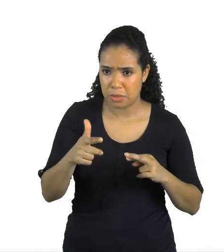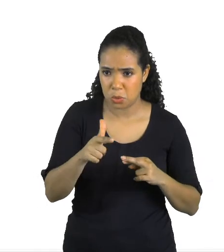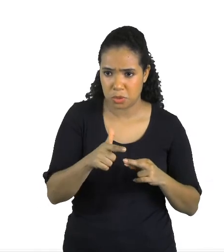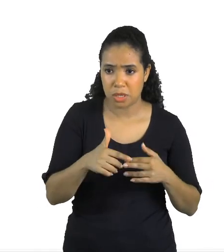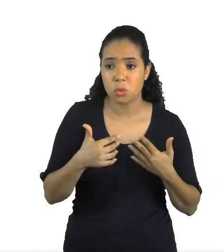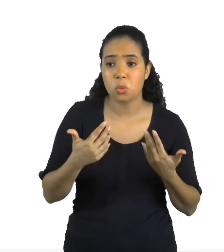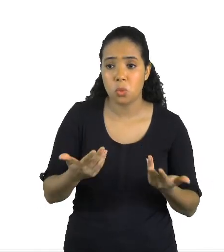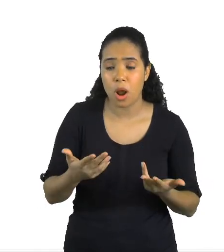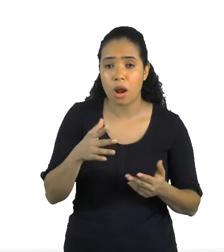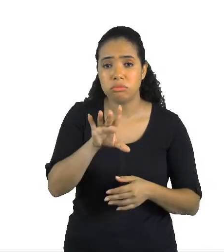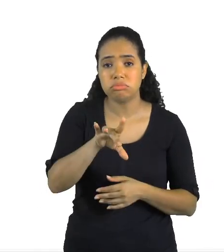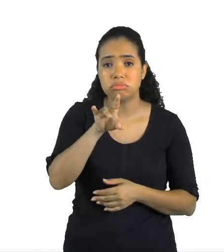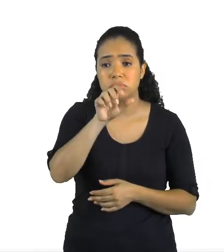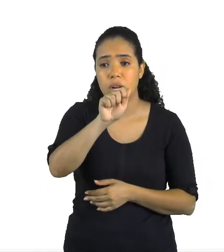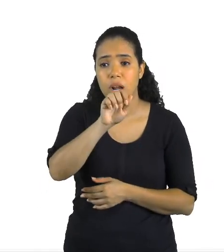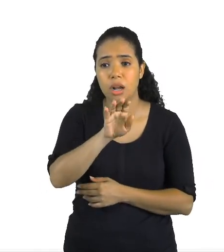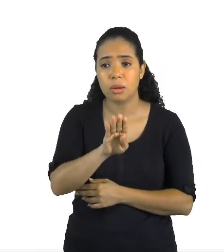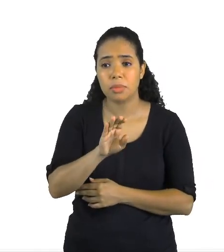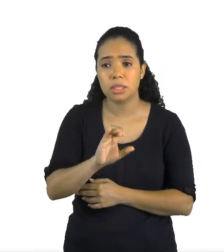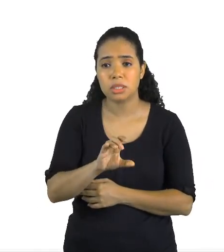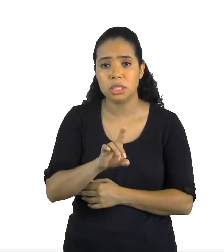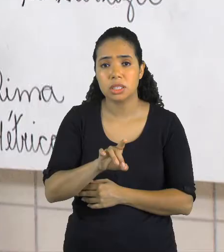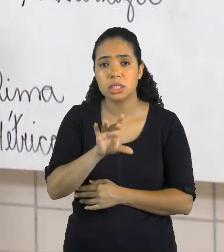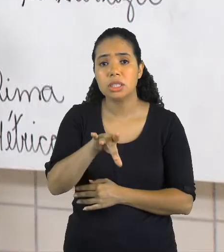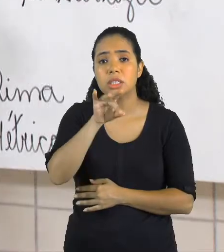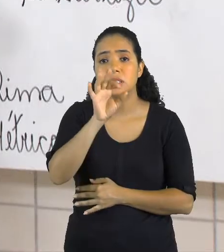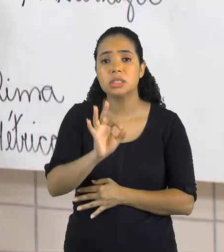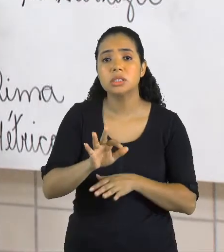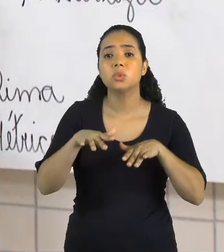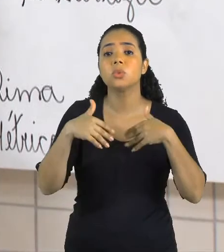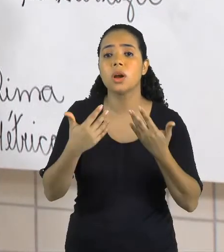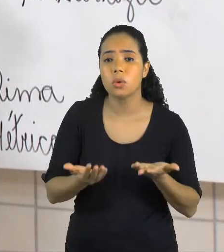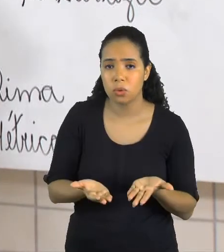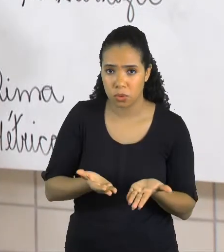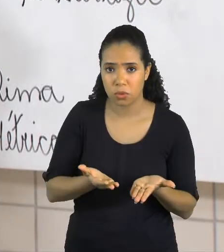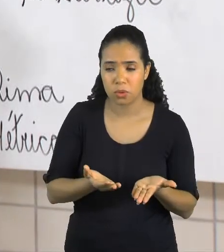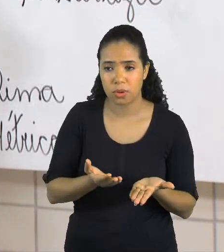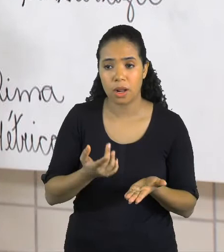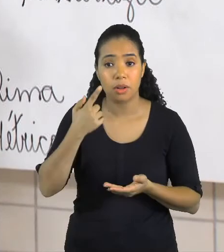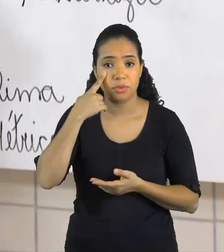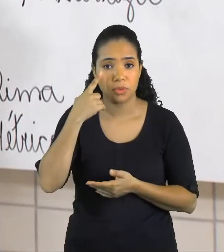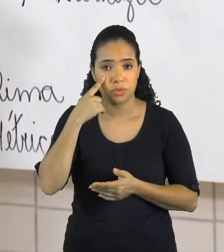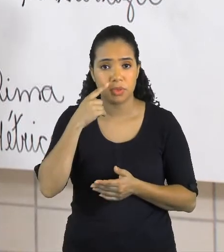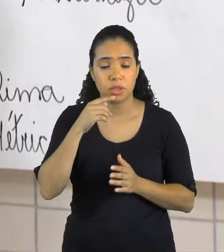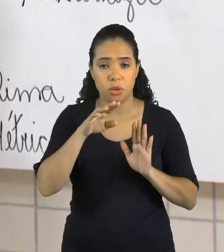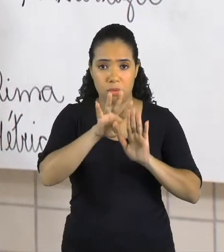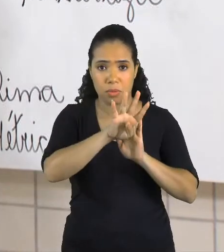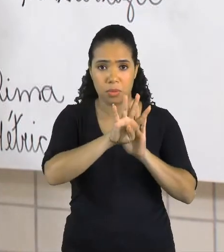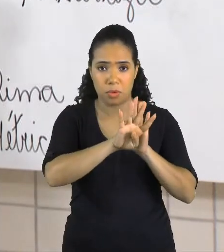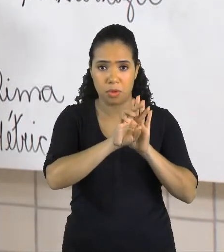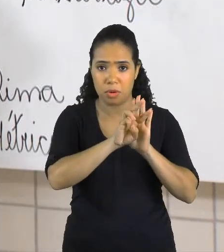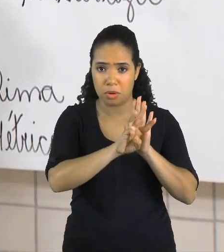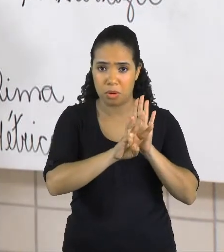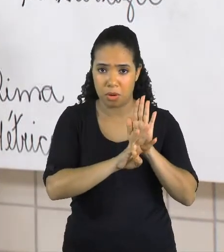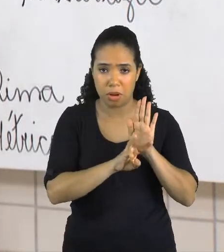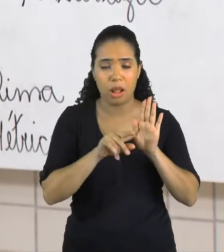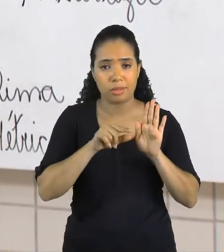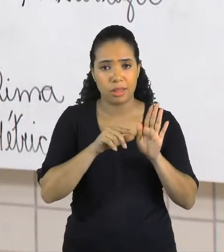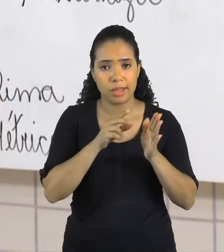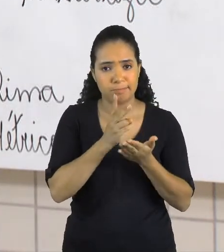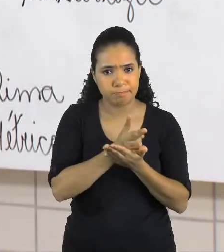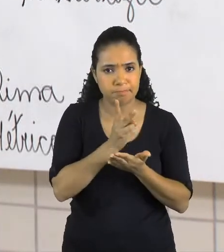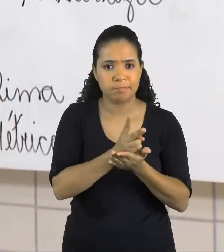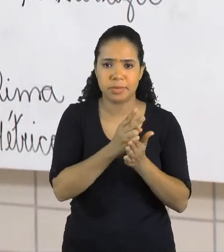qual dessas alternativas é a correta, pessoal? Então, nós vimos que o soneto tem uma forma fixa. Então,